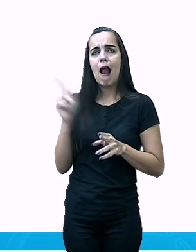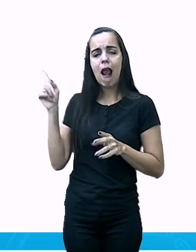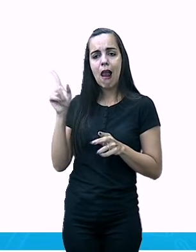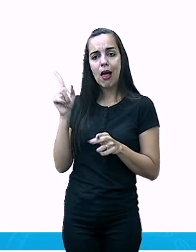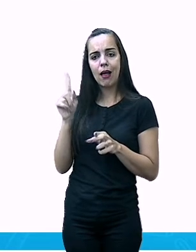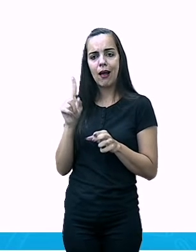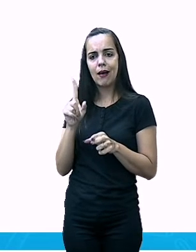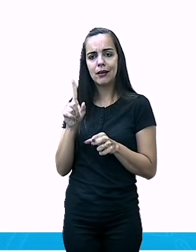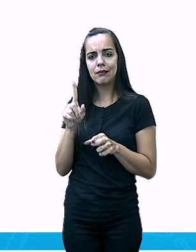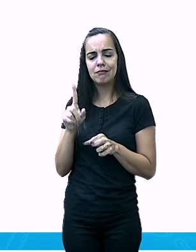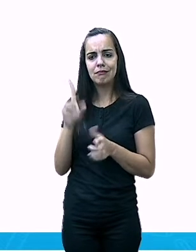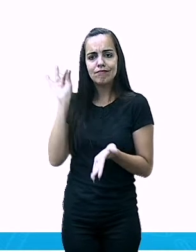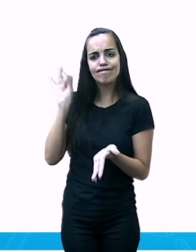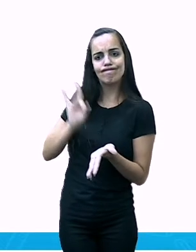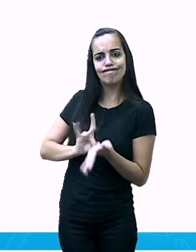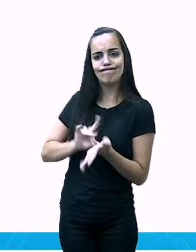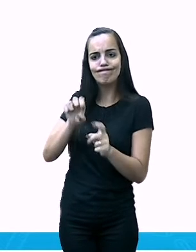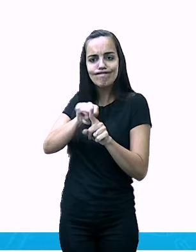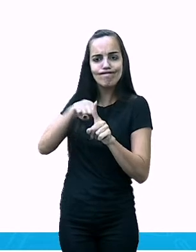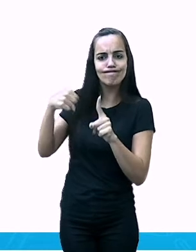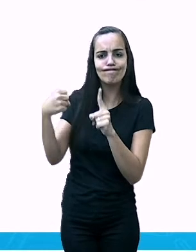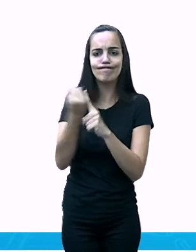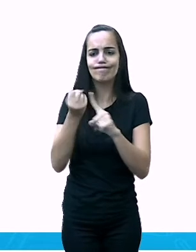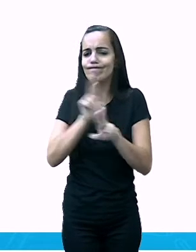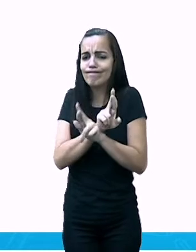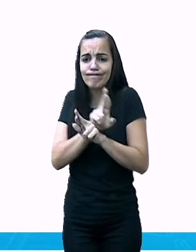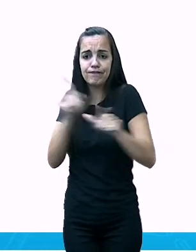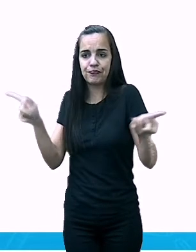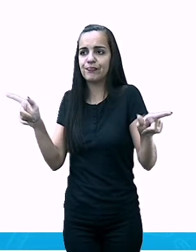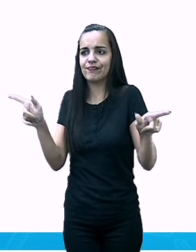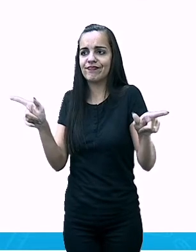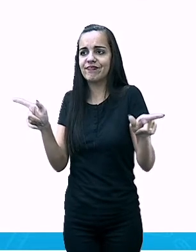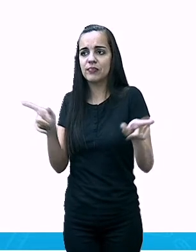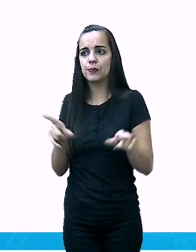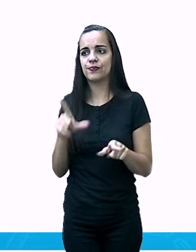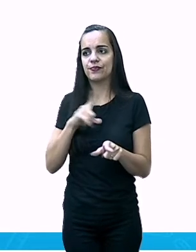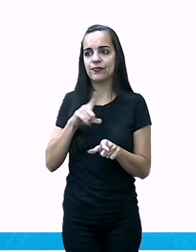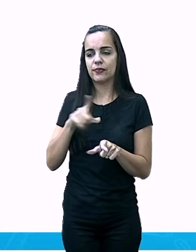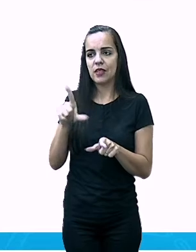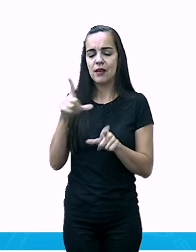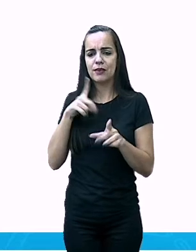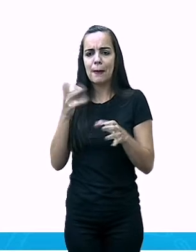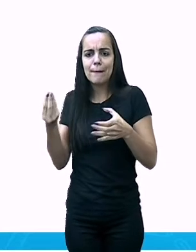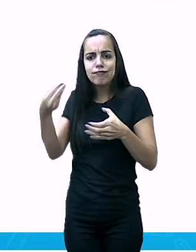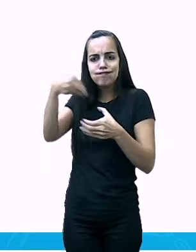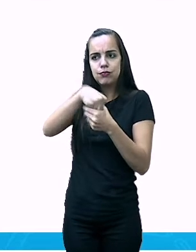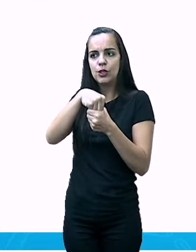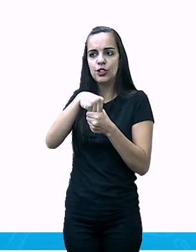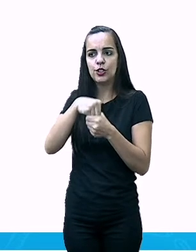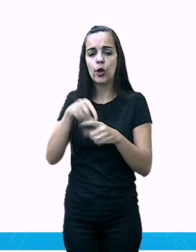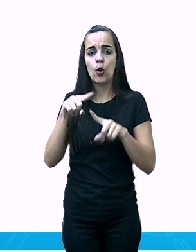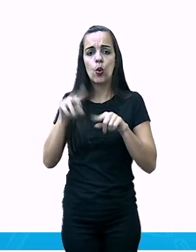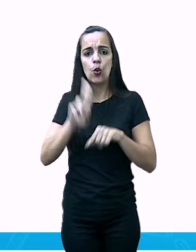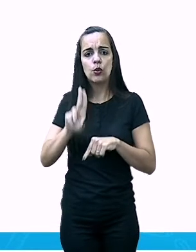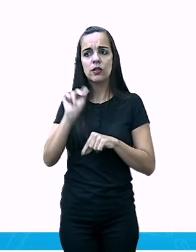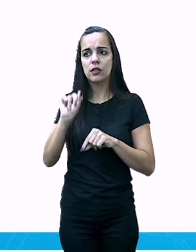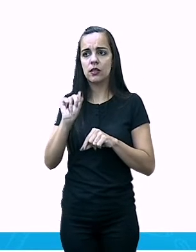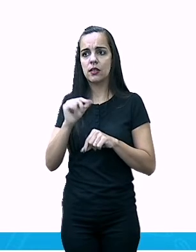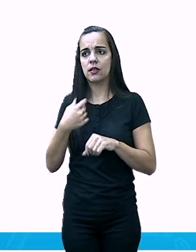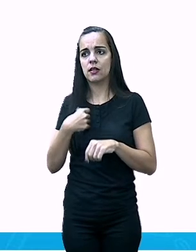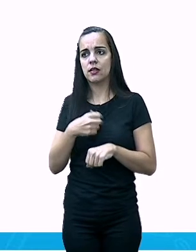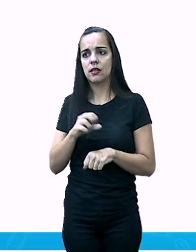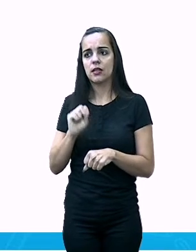econômica, que a sociedade está inserida, vai interferir diretamente na